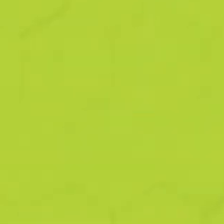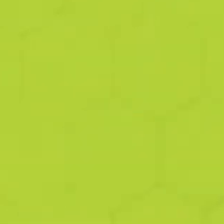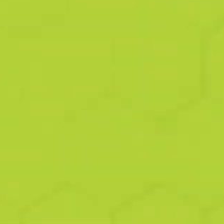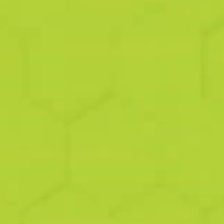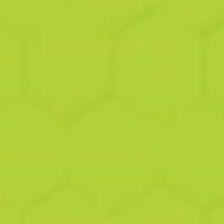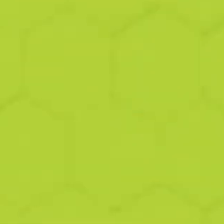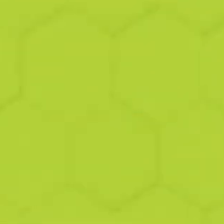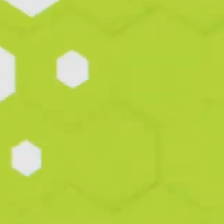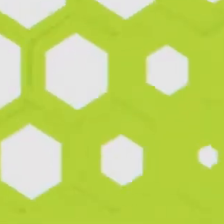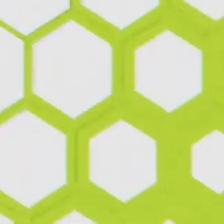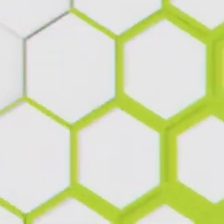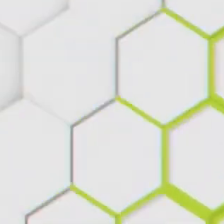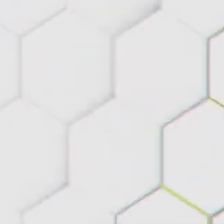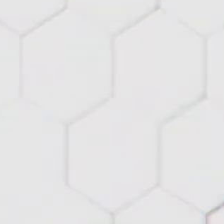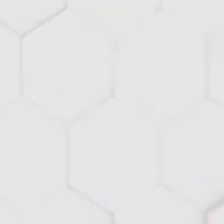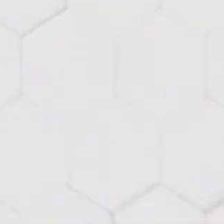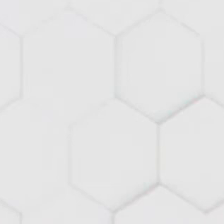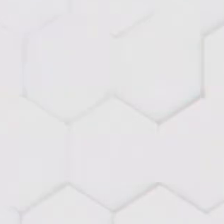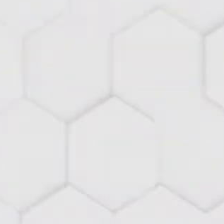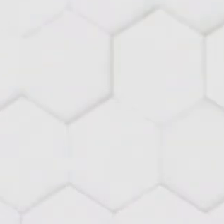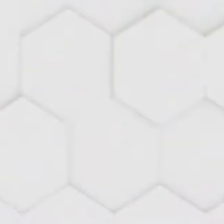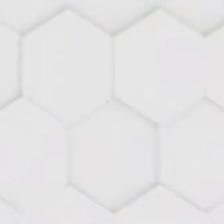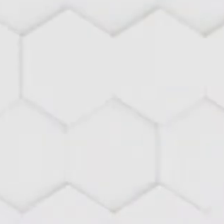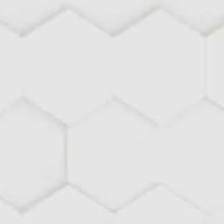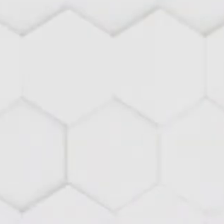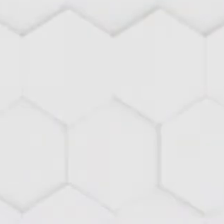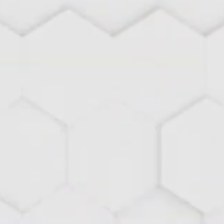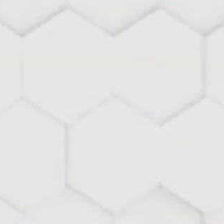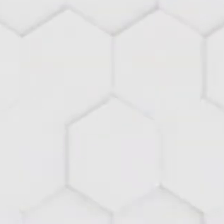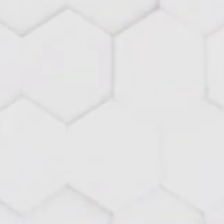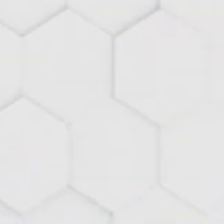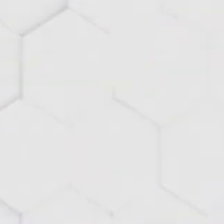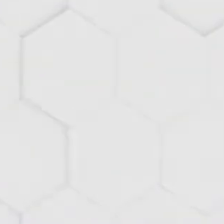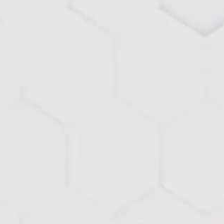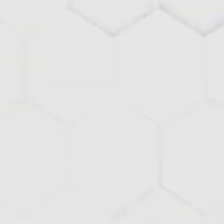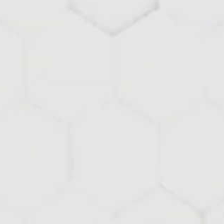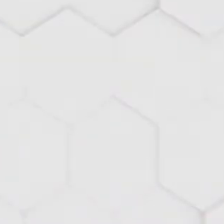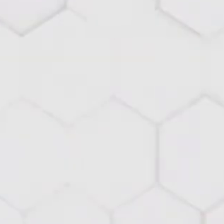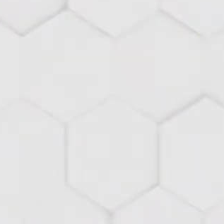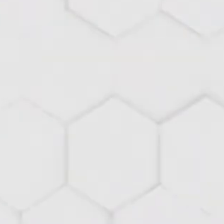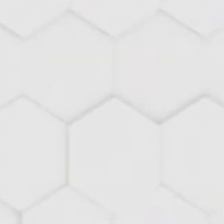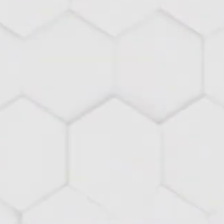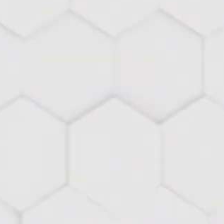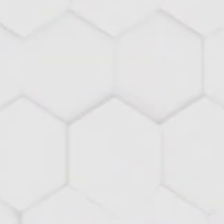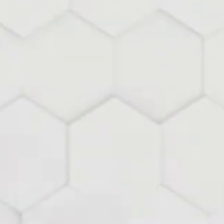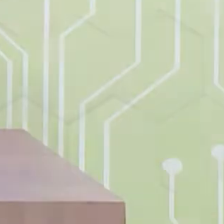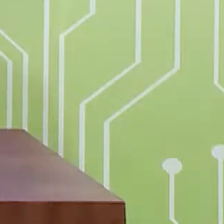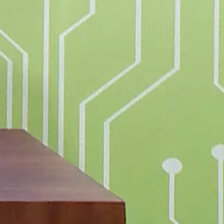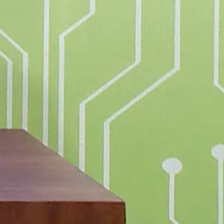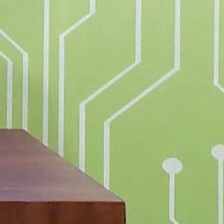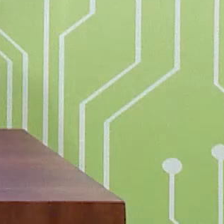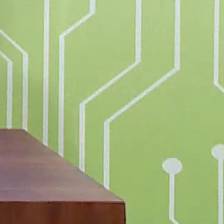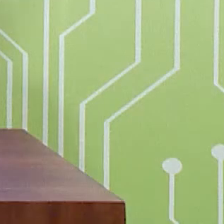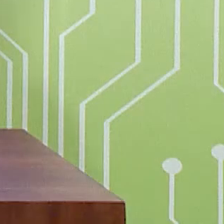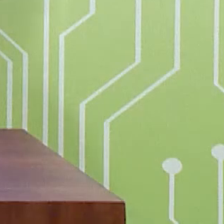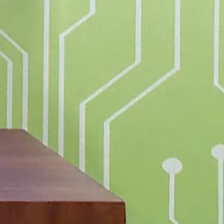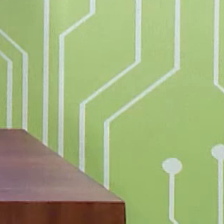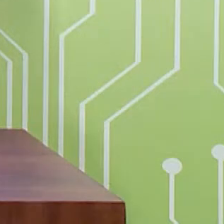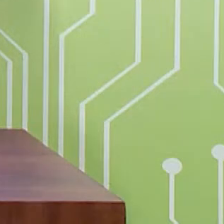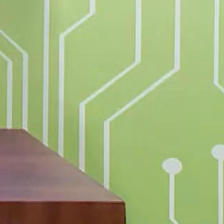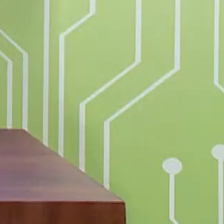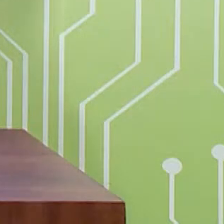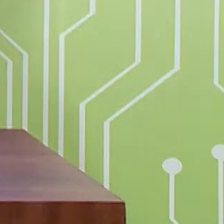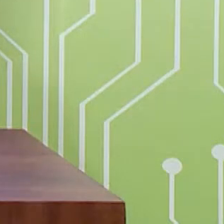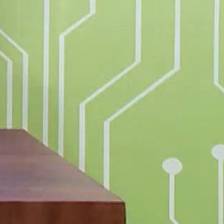Educação mudando realidades. Olá,